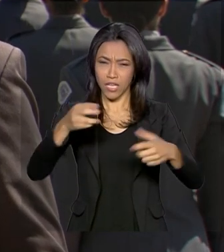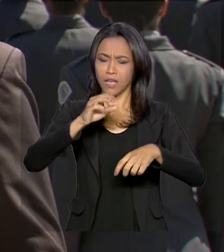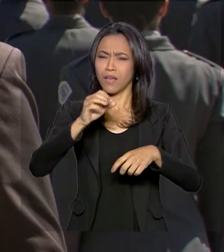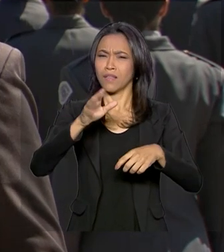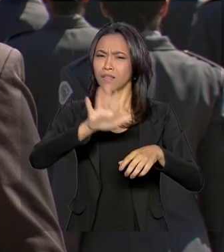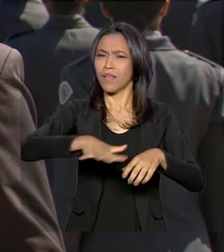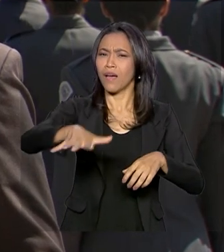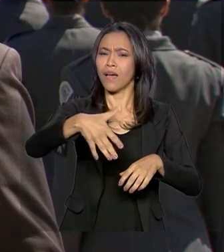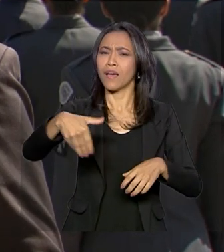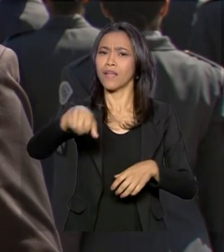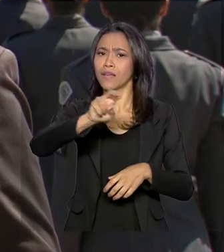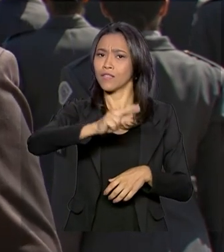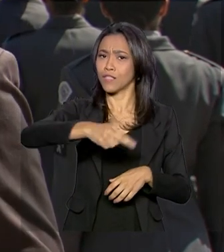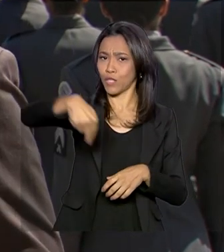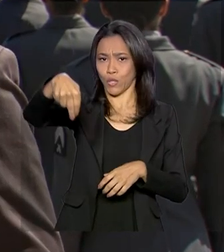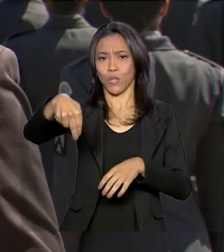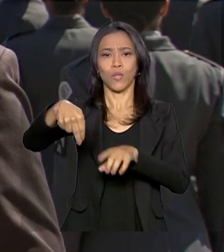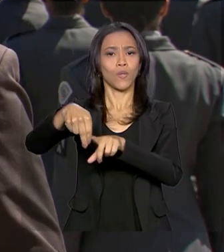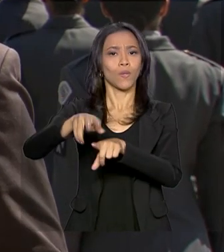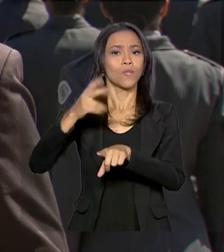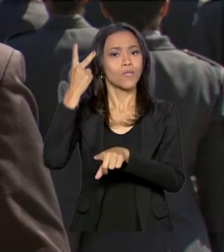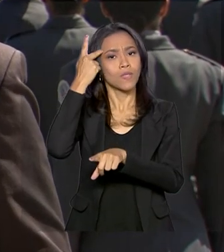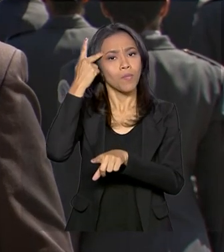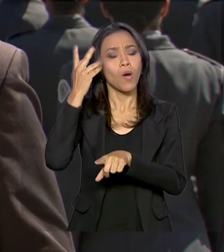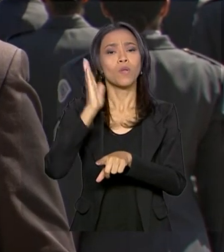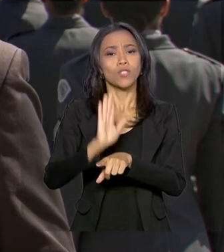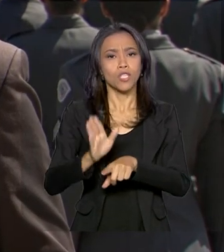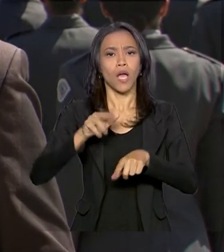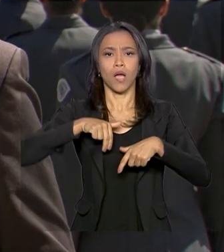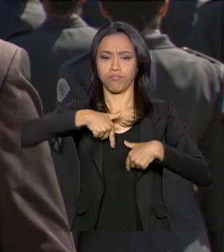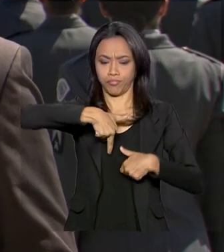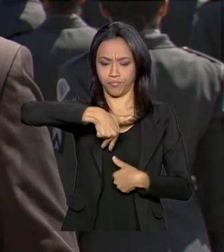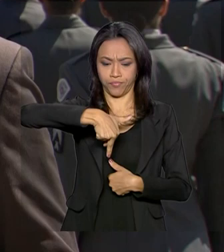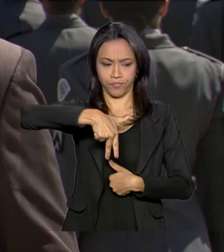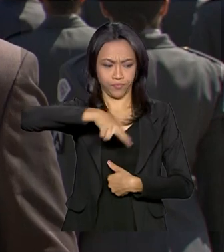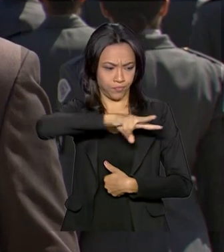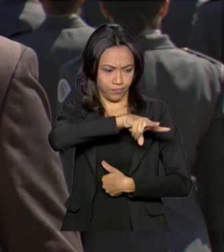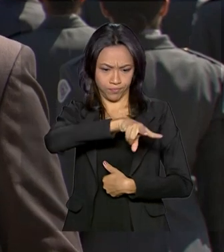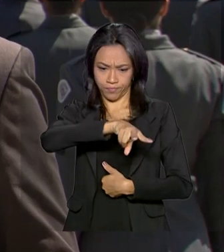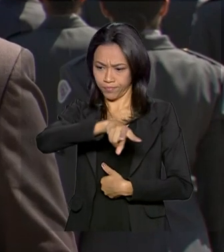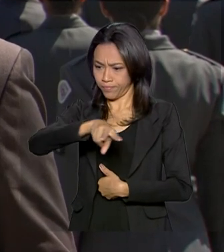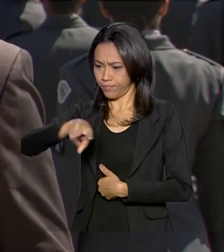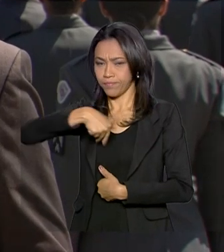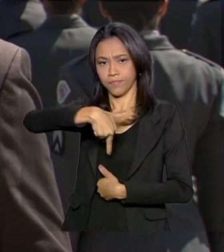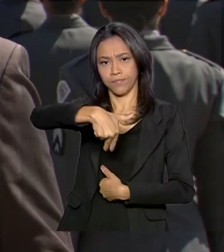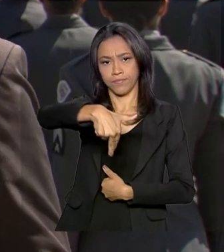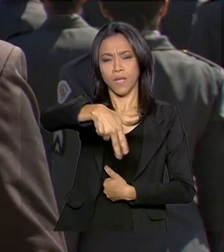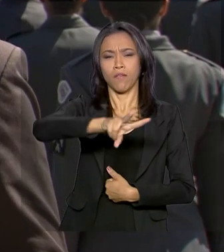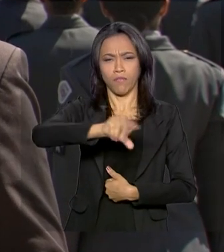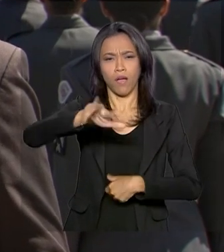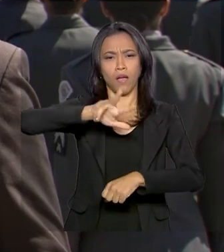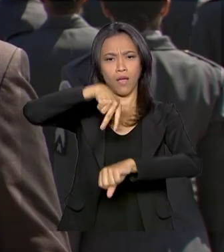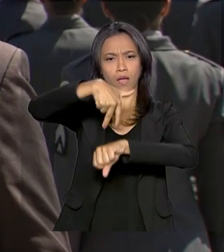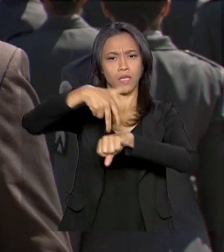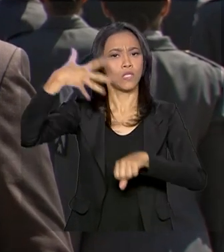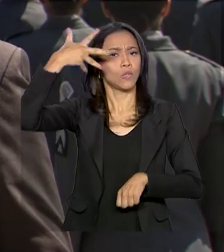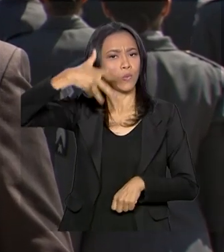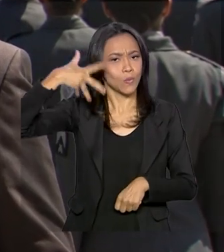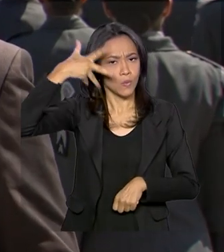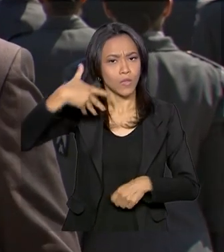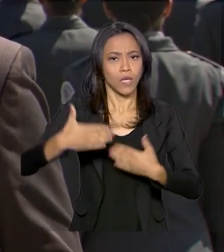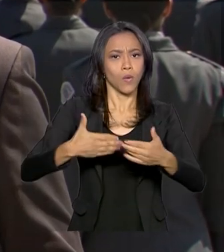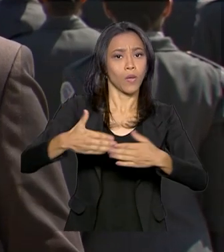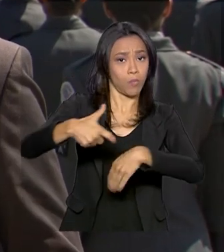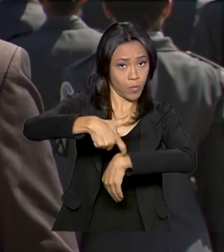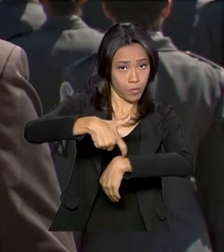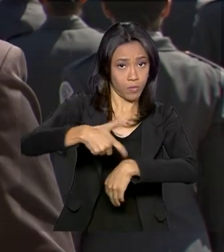norte da capital paulista. O presidente já passou as tropas em revistas e deve discursar em qualquer momento.